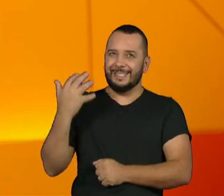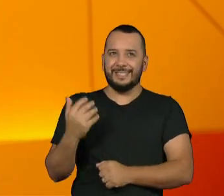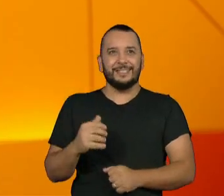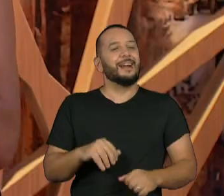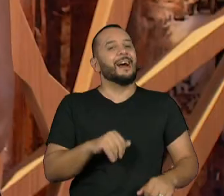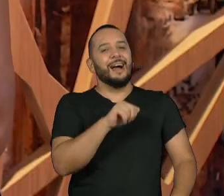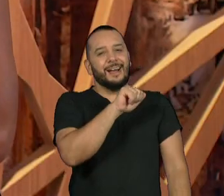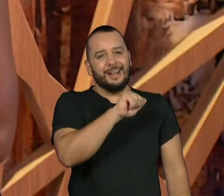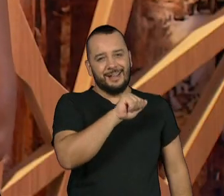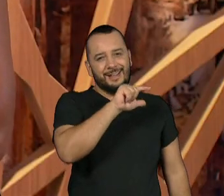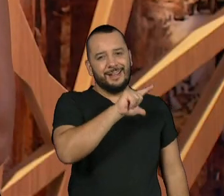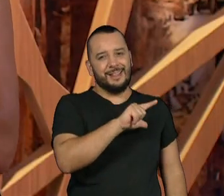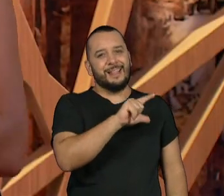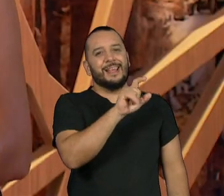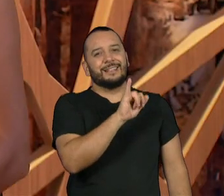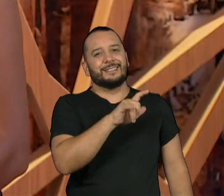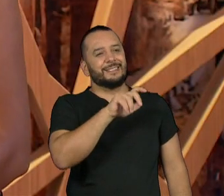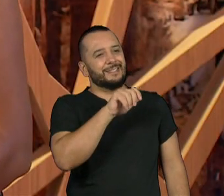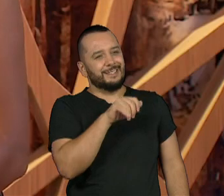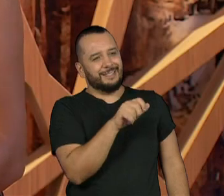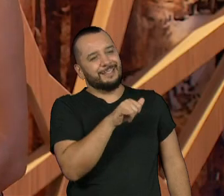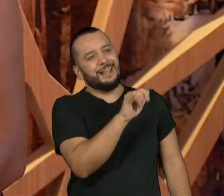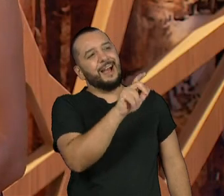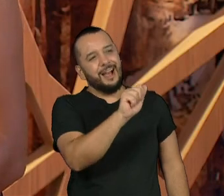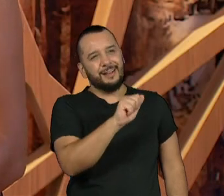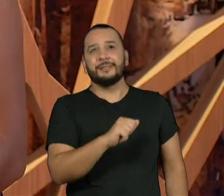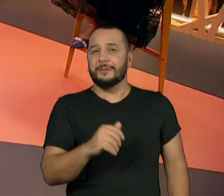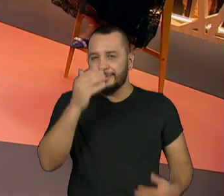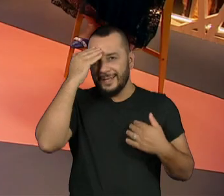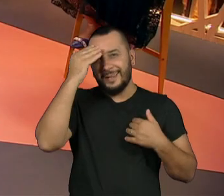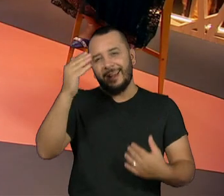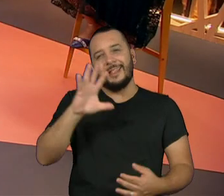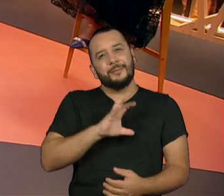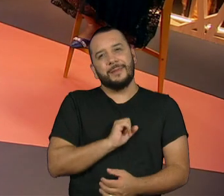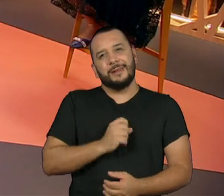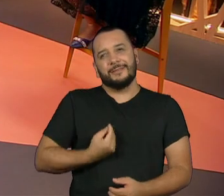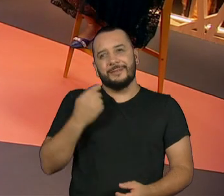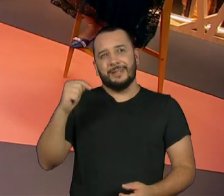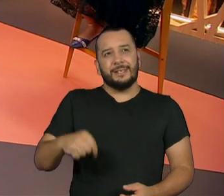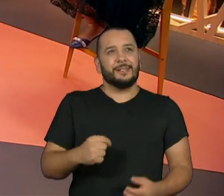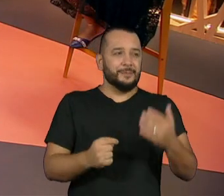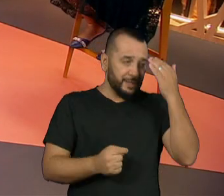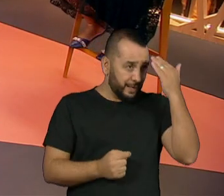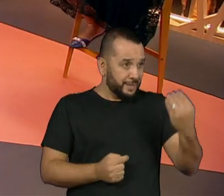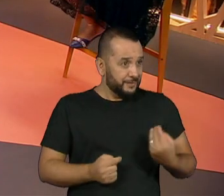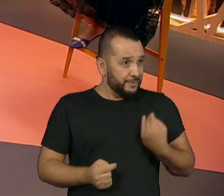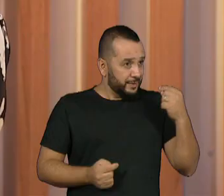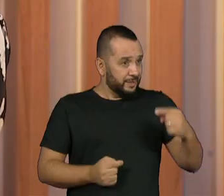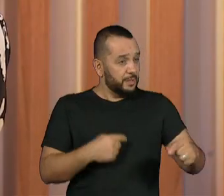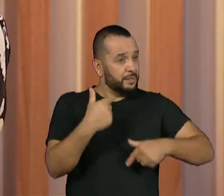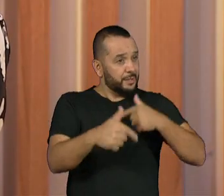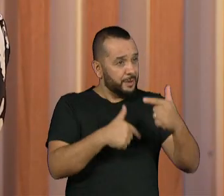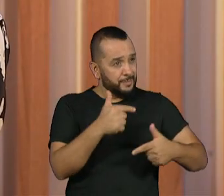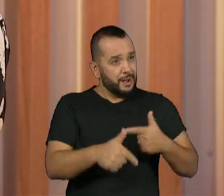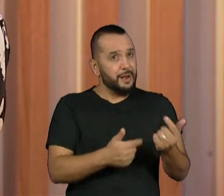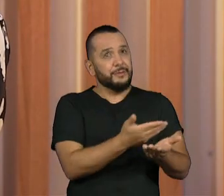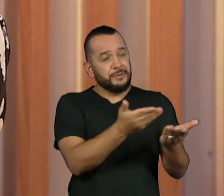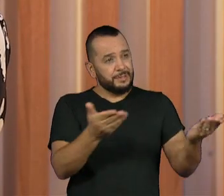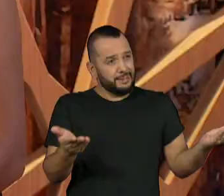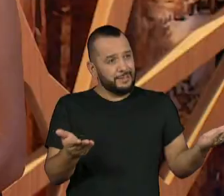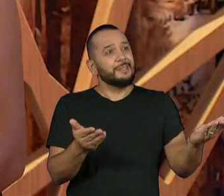Alexia. Obrigada, meu. Já amei estar aqui. Obrigada pela presença e obrigada pelo trabalho que vocês fazem